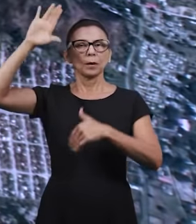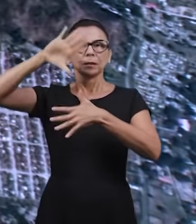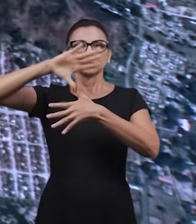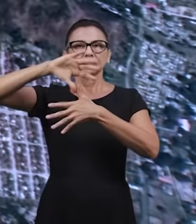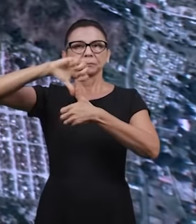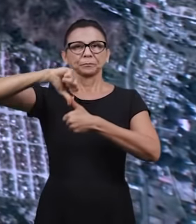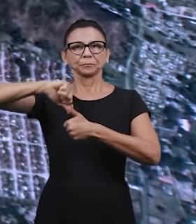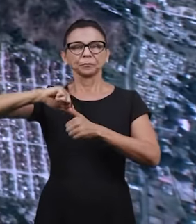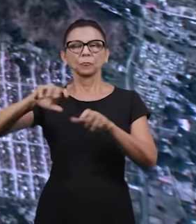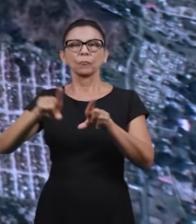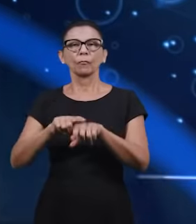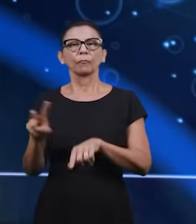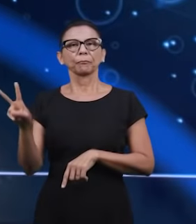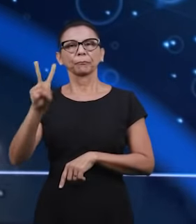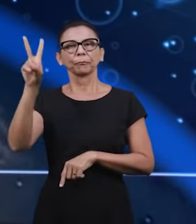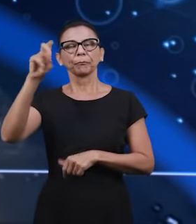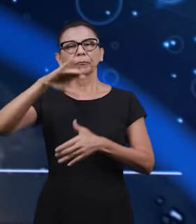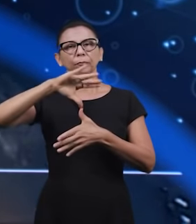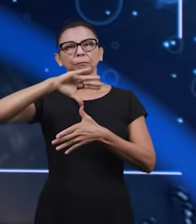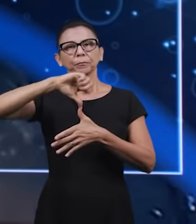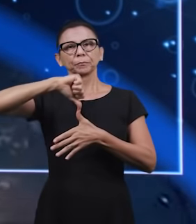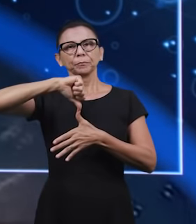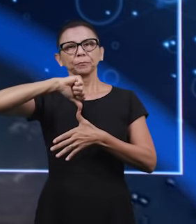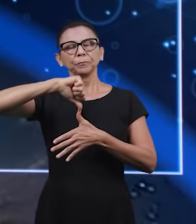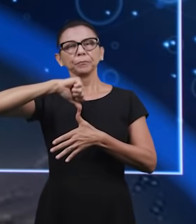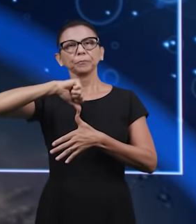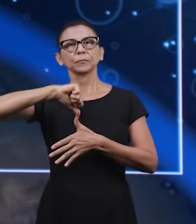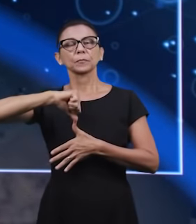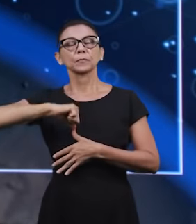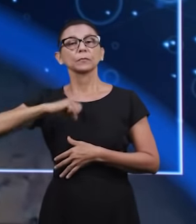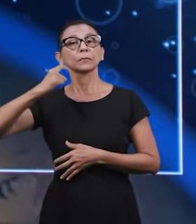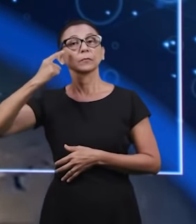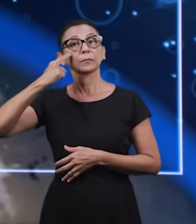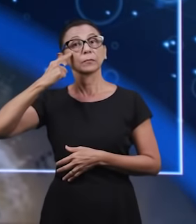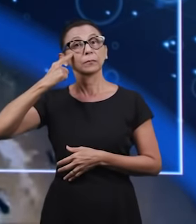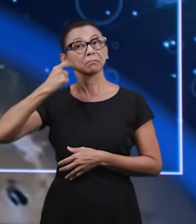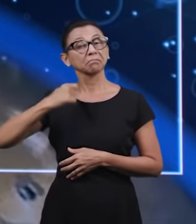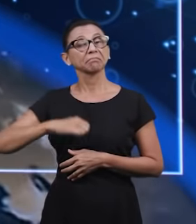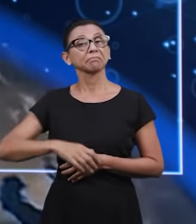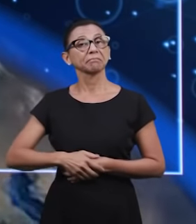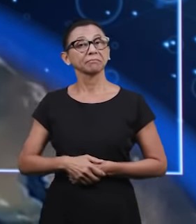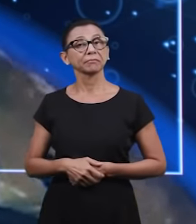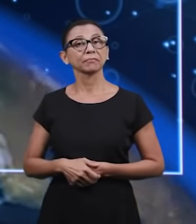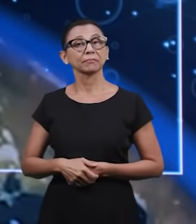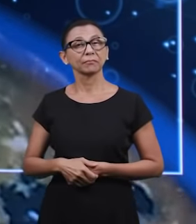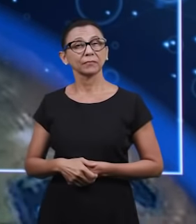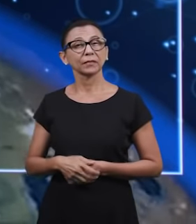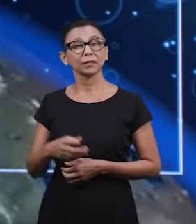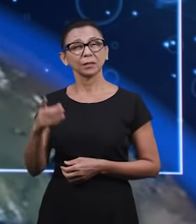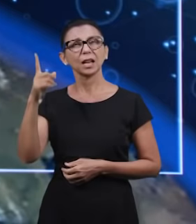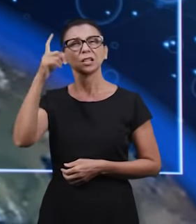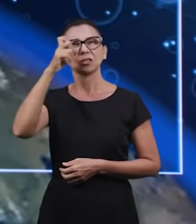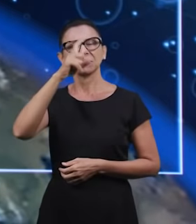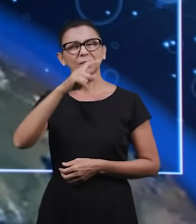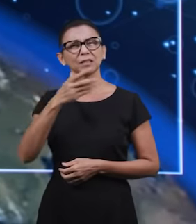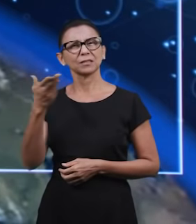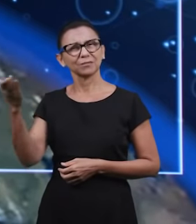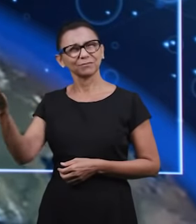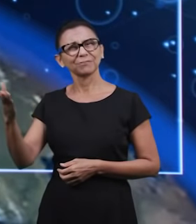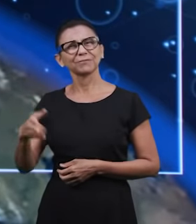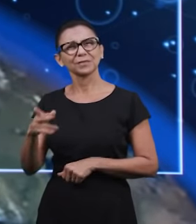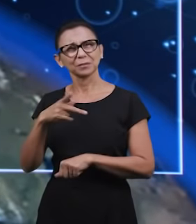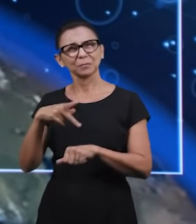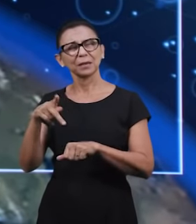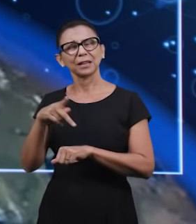na América Central quanto também da Venezuela na América do Sul e os irmãos puderam ver com clareza as dificuldades